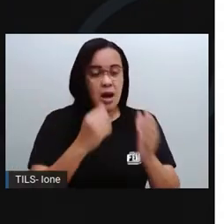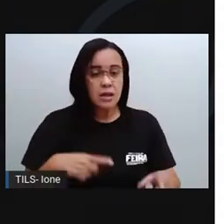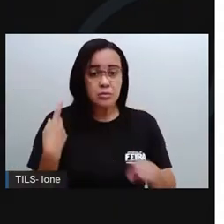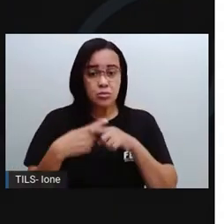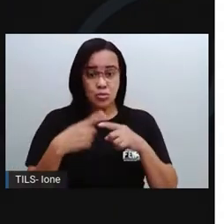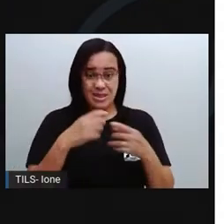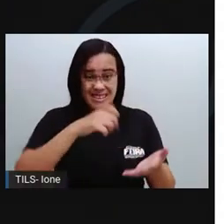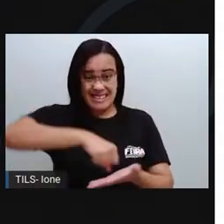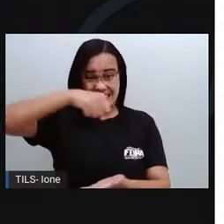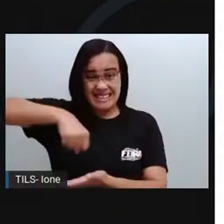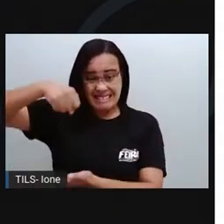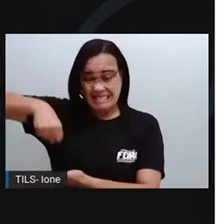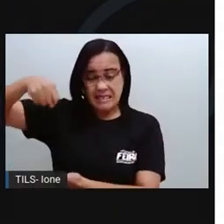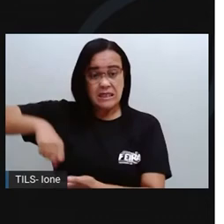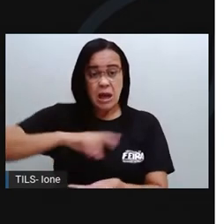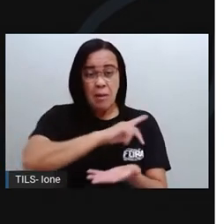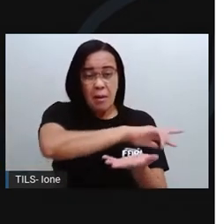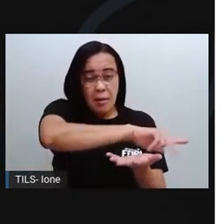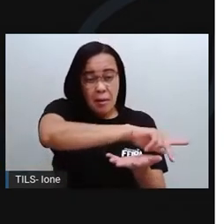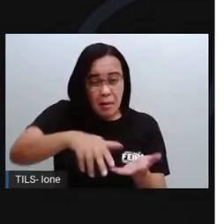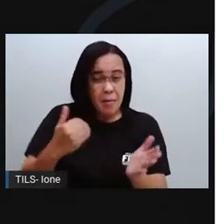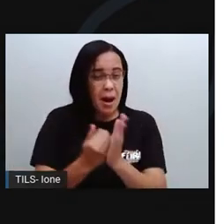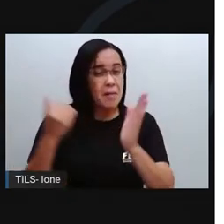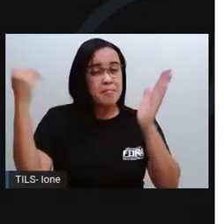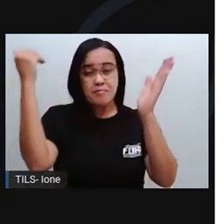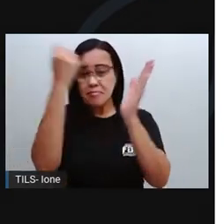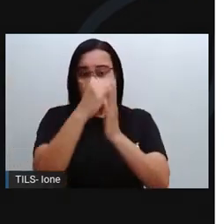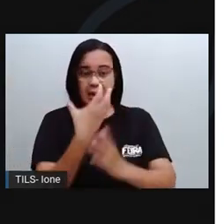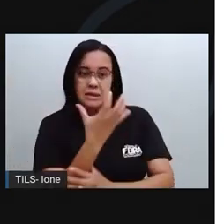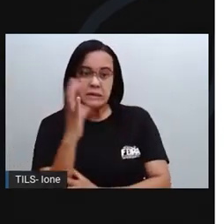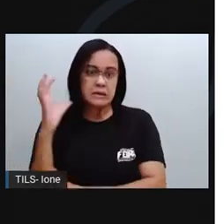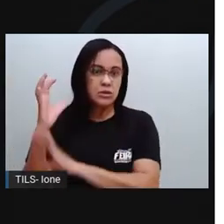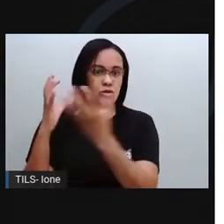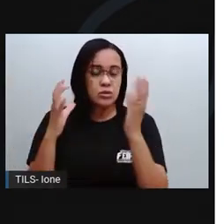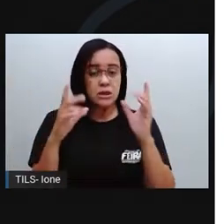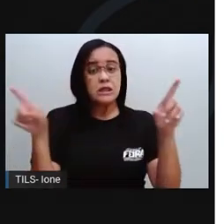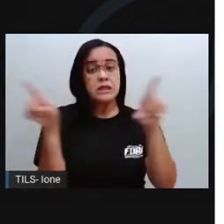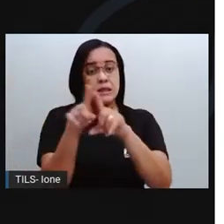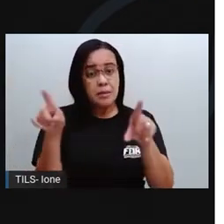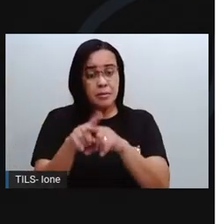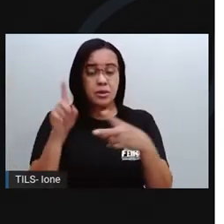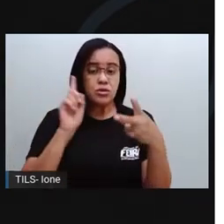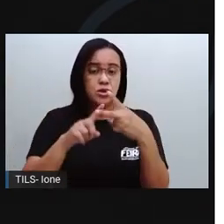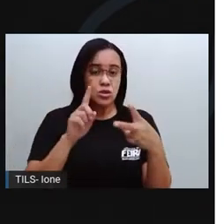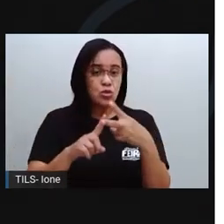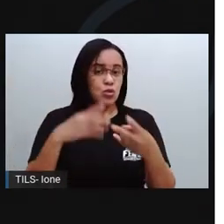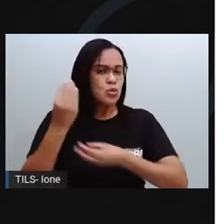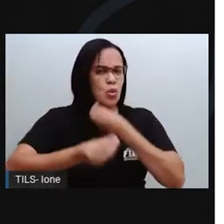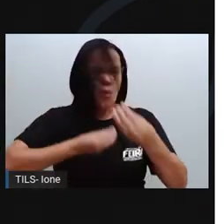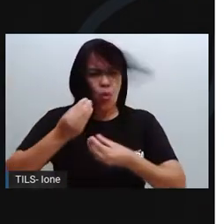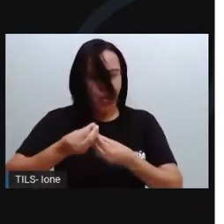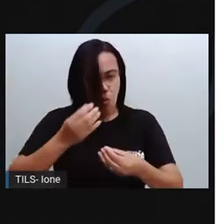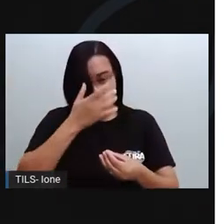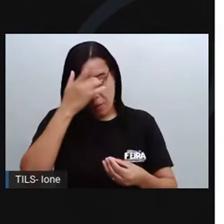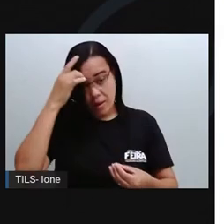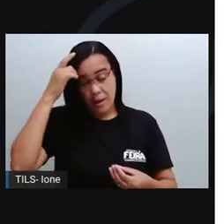quantidade de recursos da natureza. O segundo é a forma inadequada como as sacolas são descartadas.